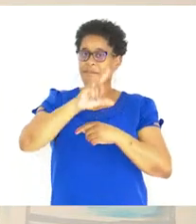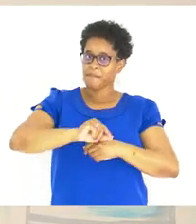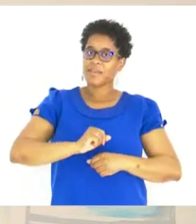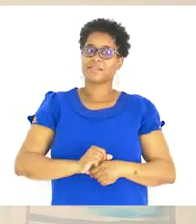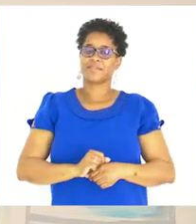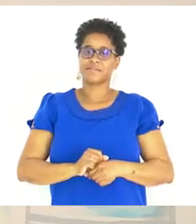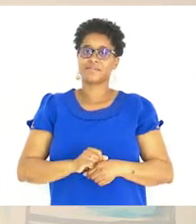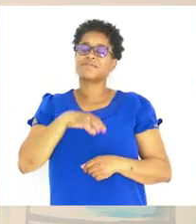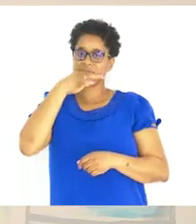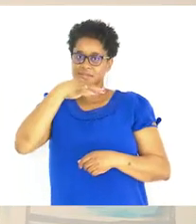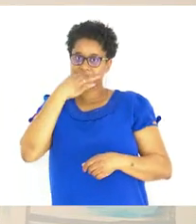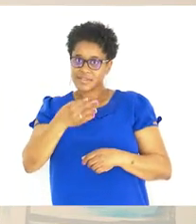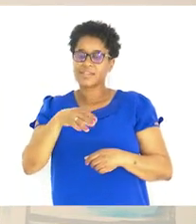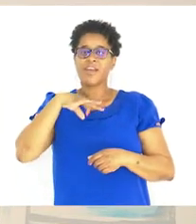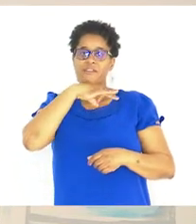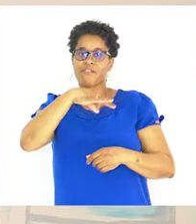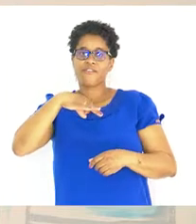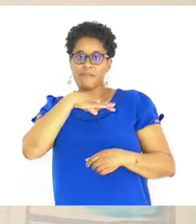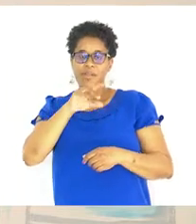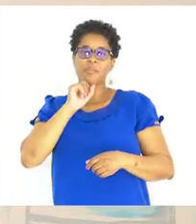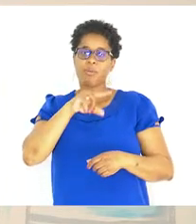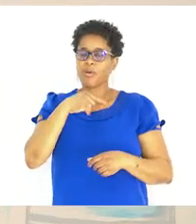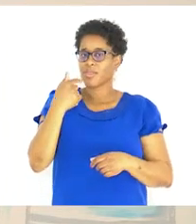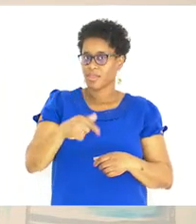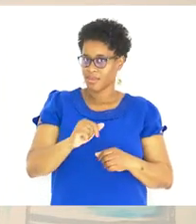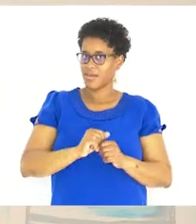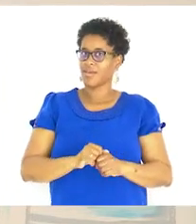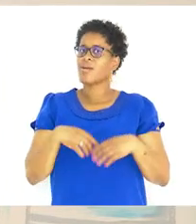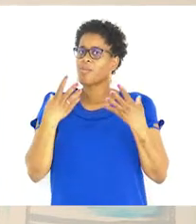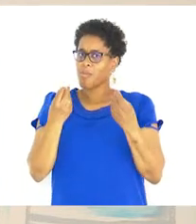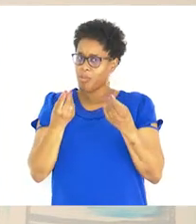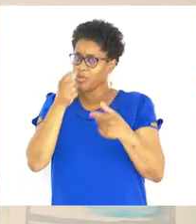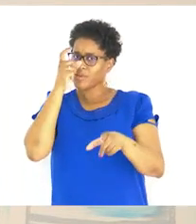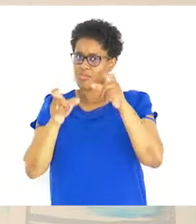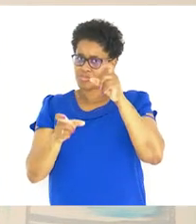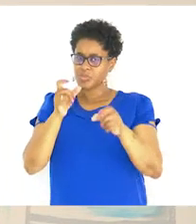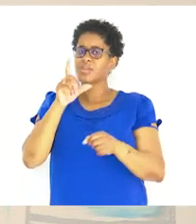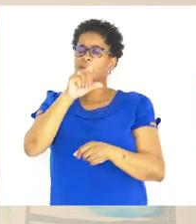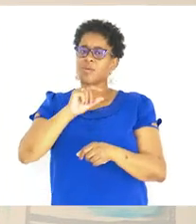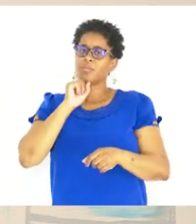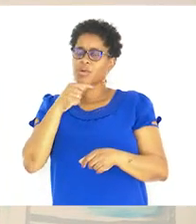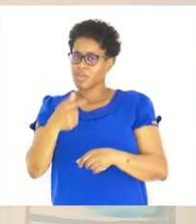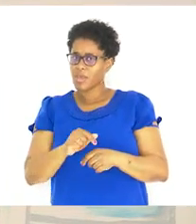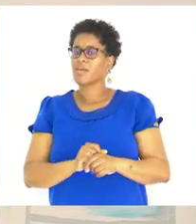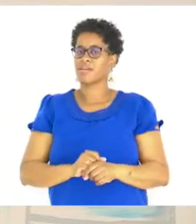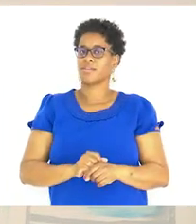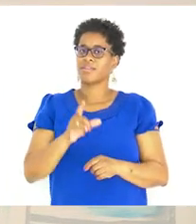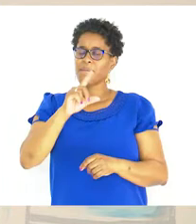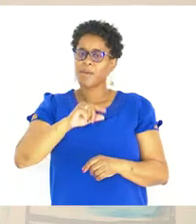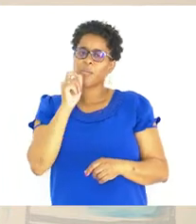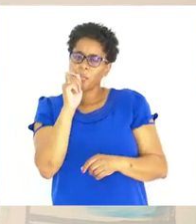referiu Que a família pode ter muita gente E pode ter também